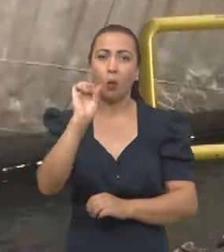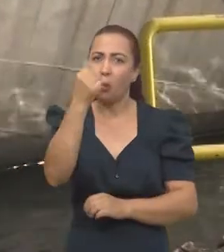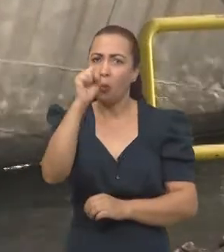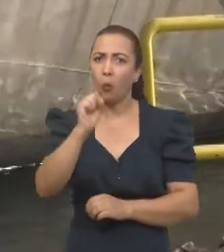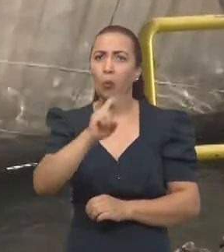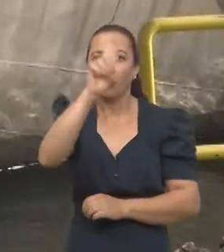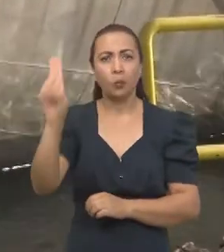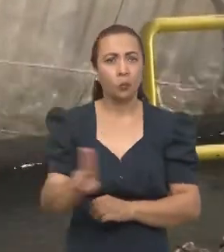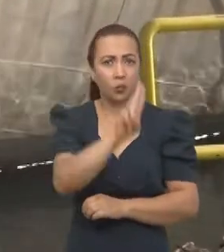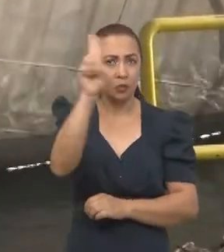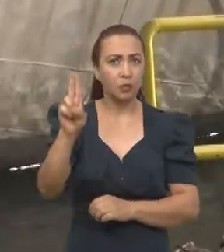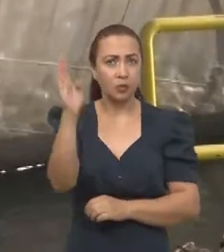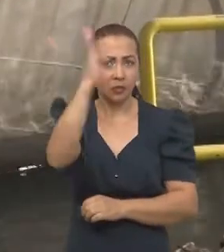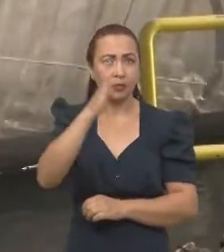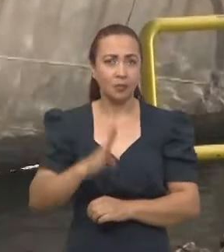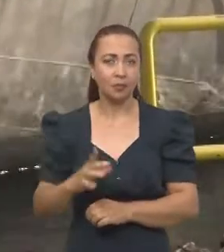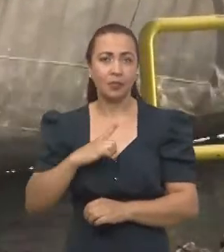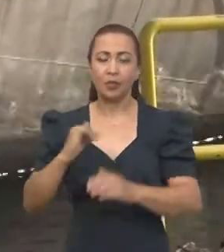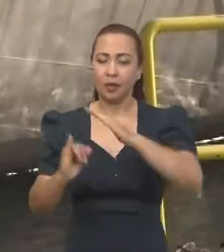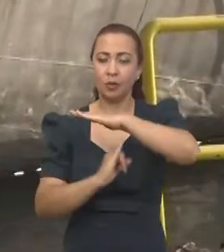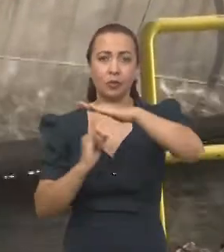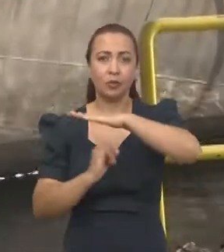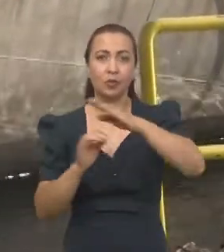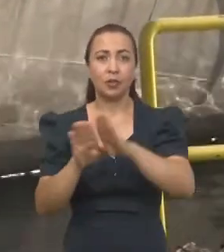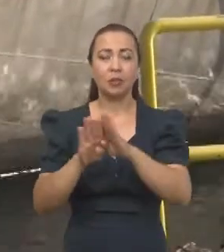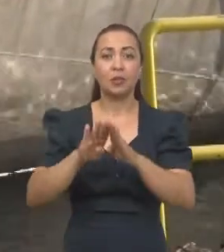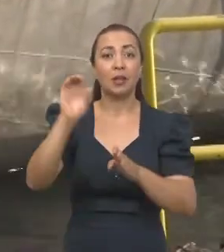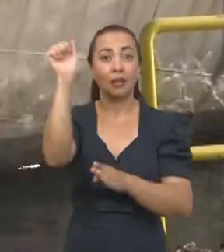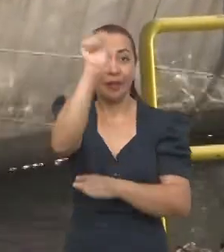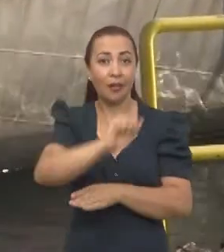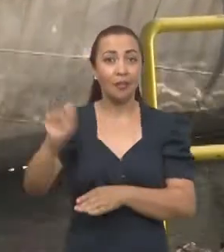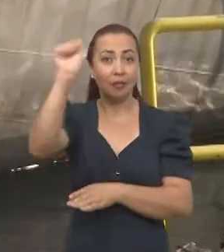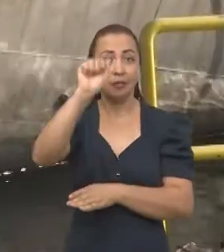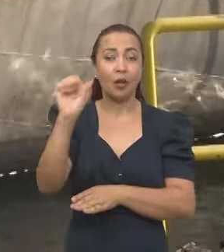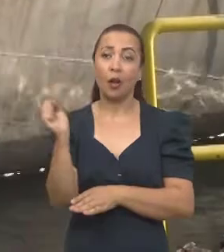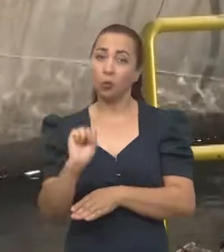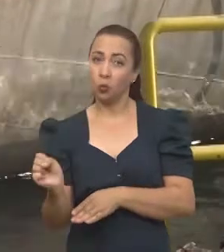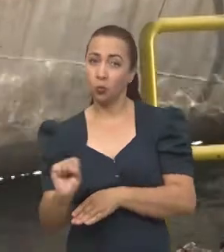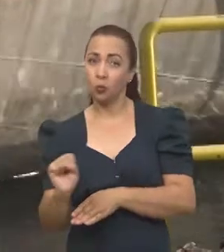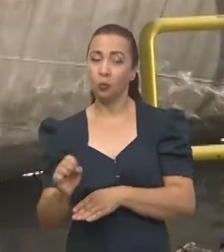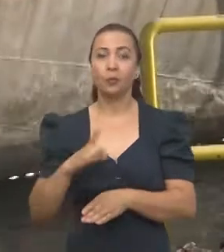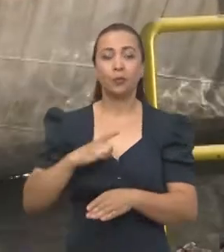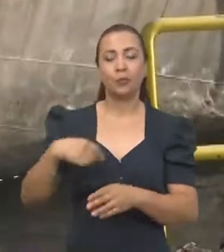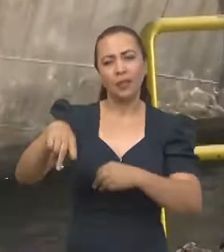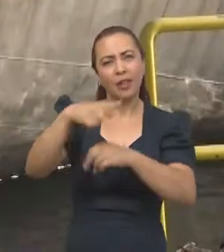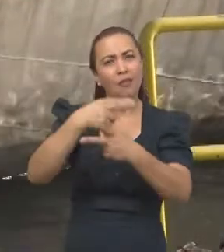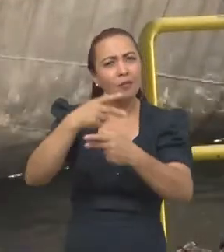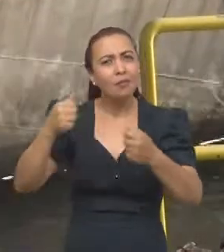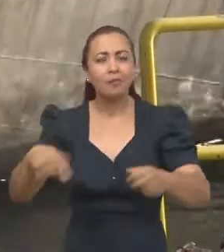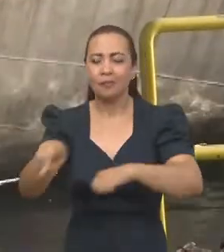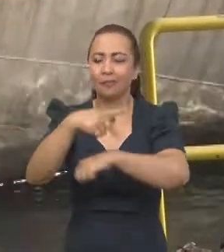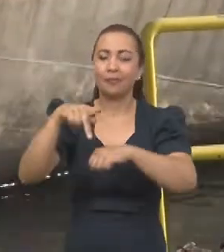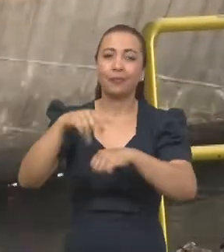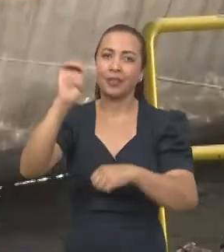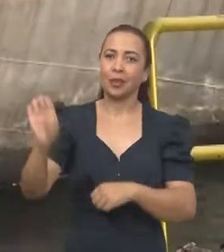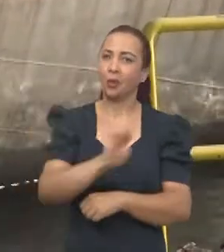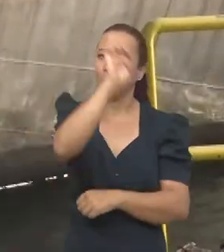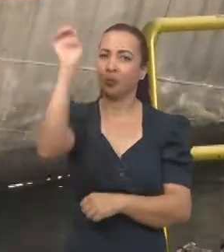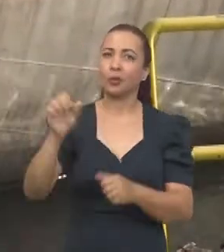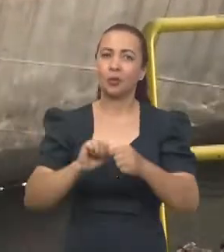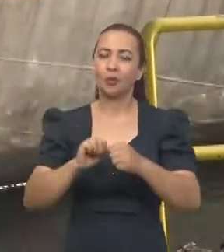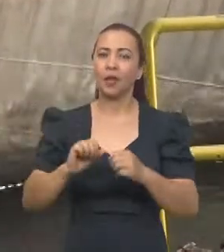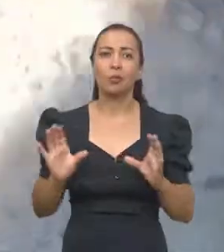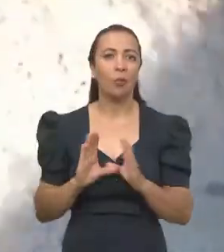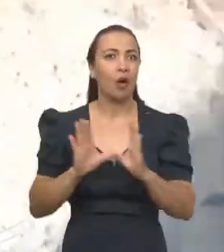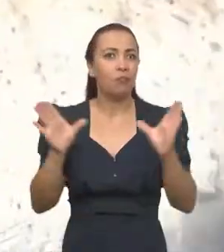universidades brasileiras, tem também instituições da África do Sul e vários países europeus. Então, forma aí